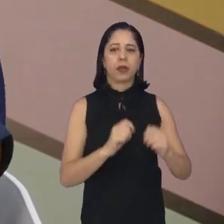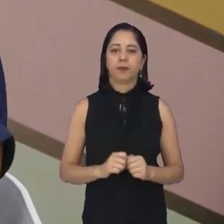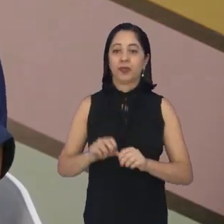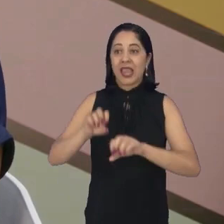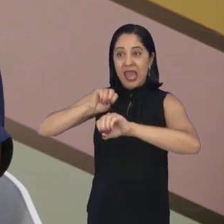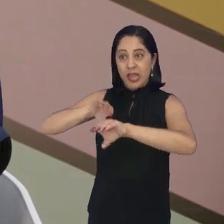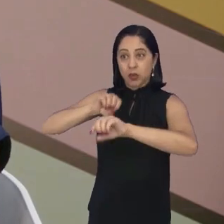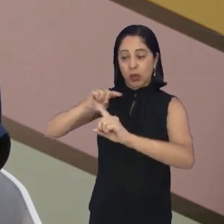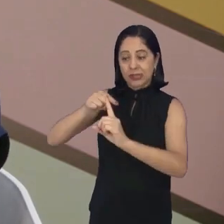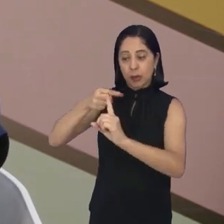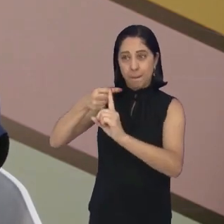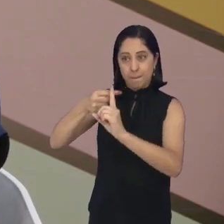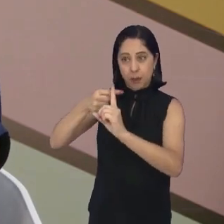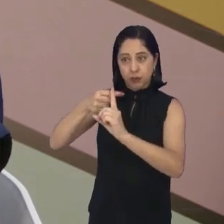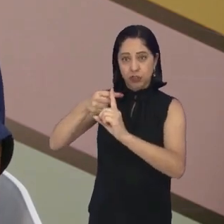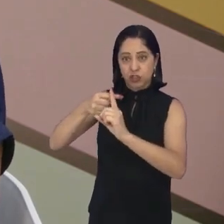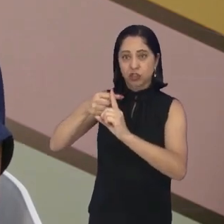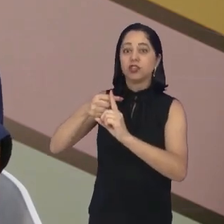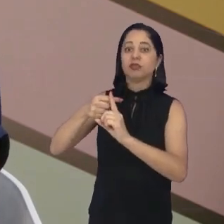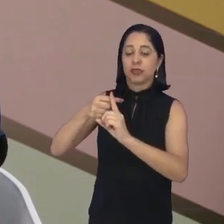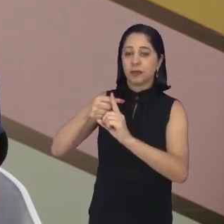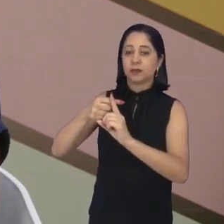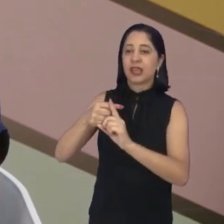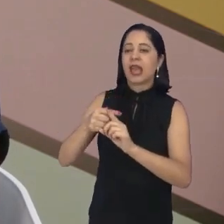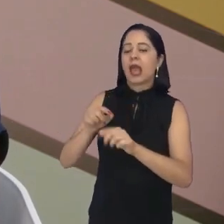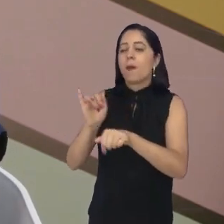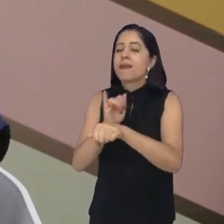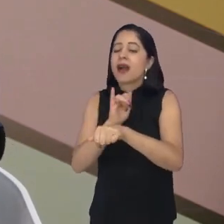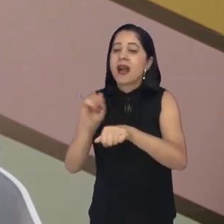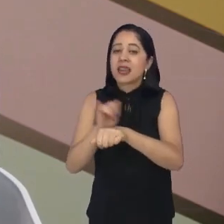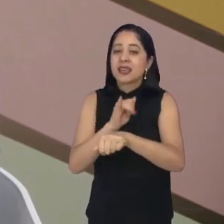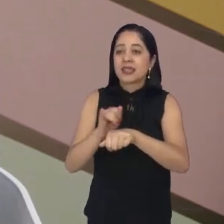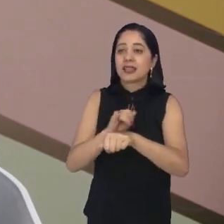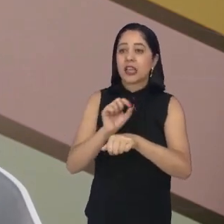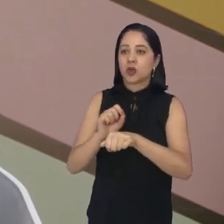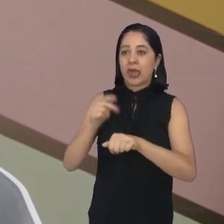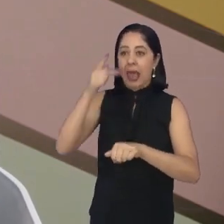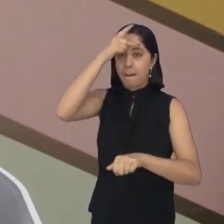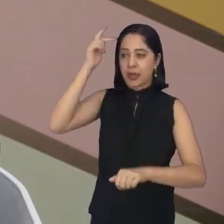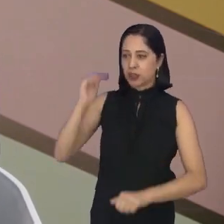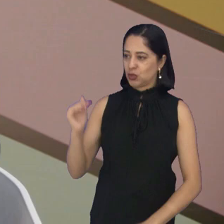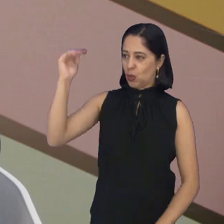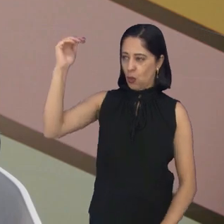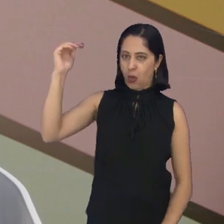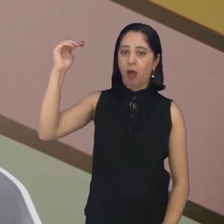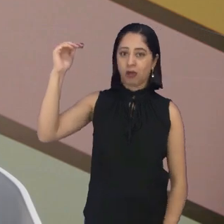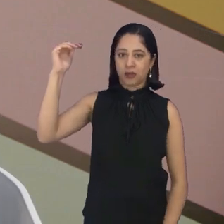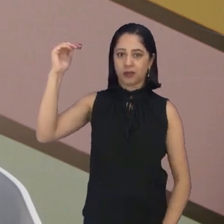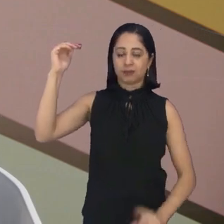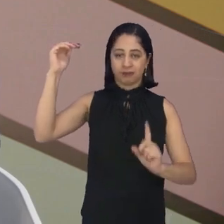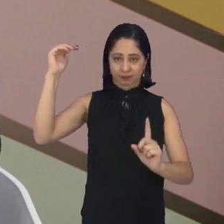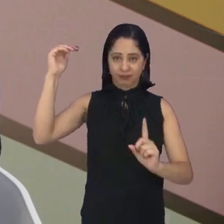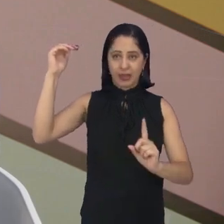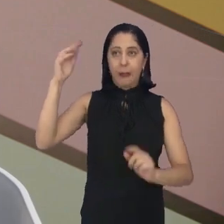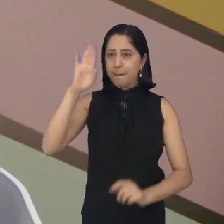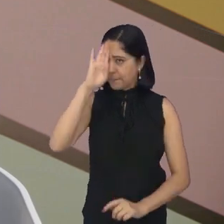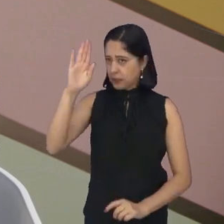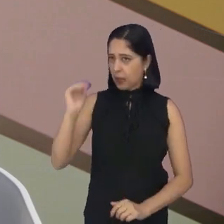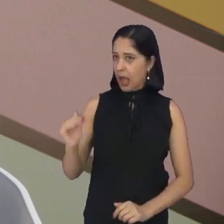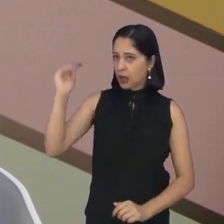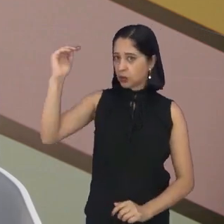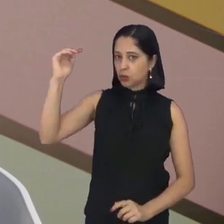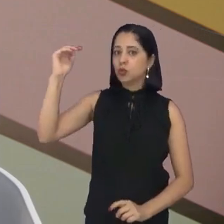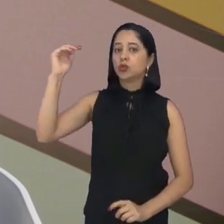educação positiva é uma maneira em que o adulto, cuidador, em que principalmente o adulto se